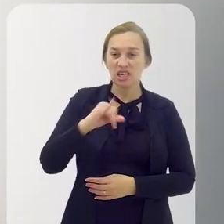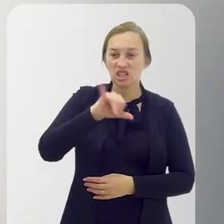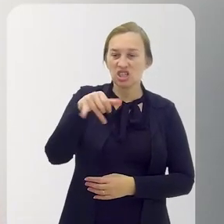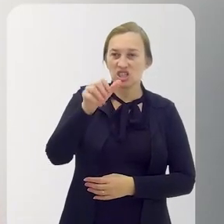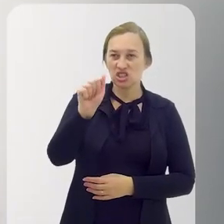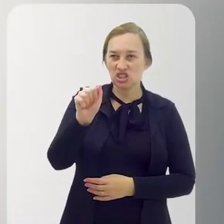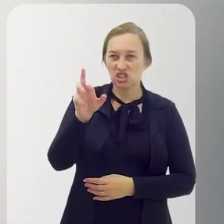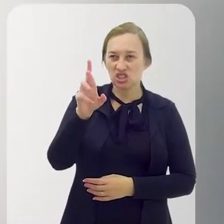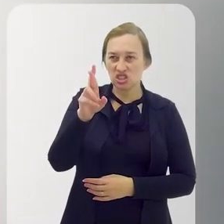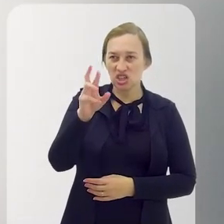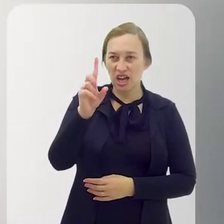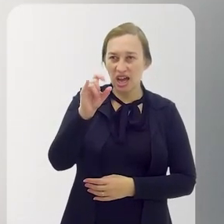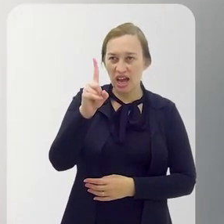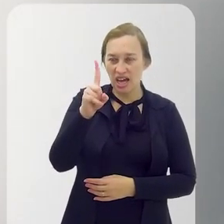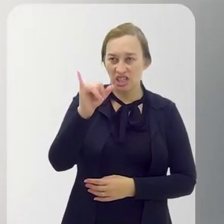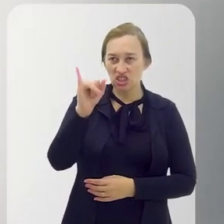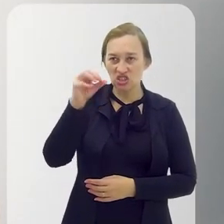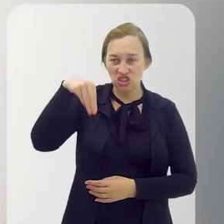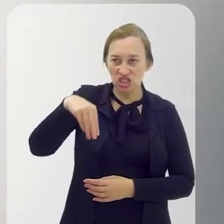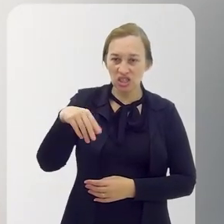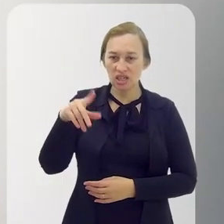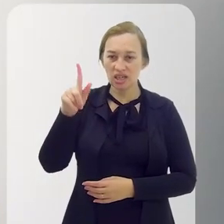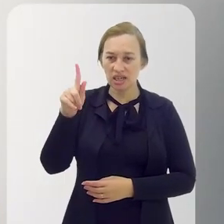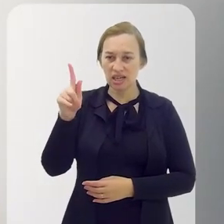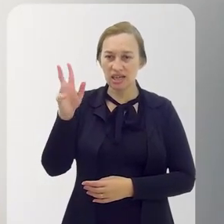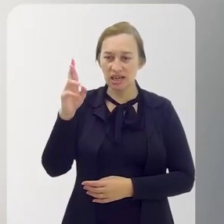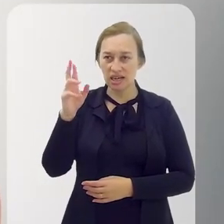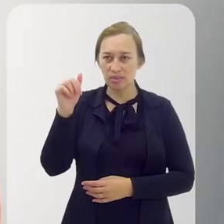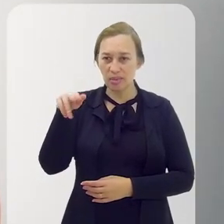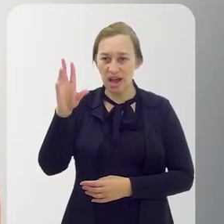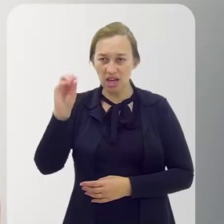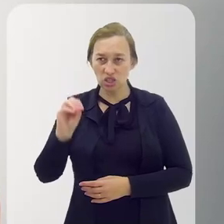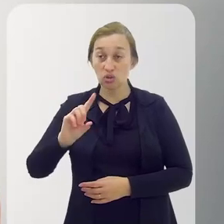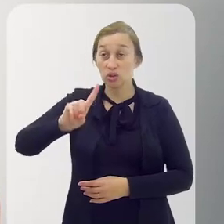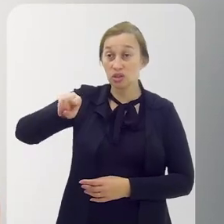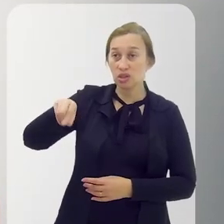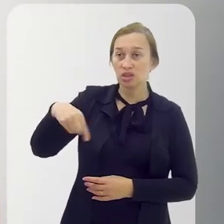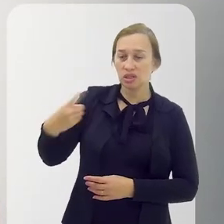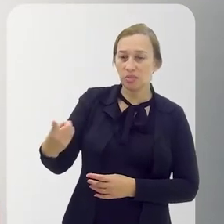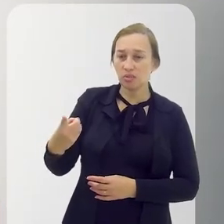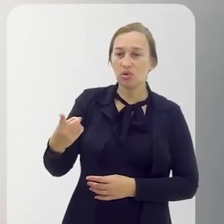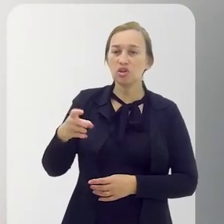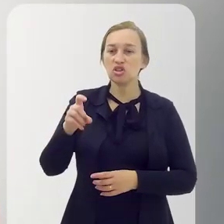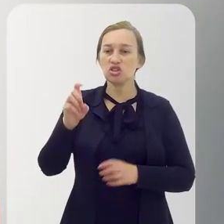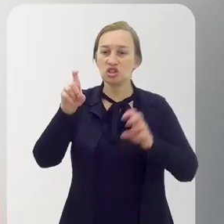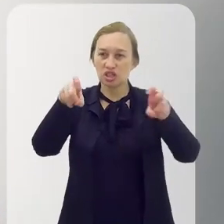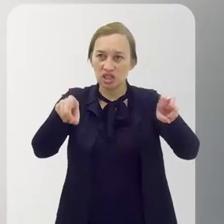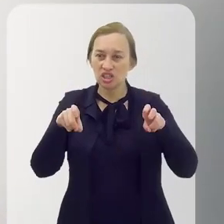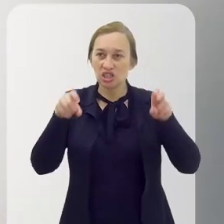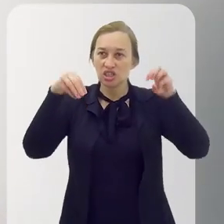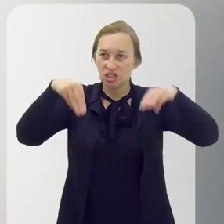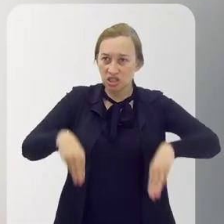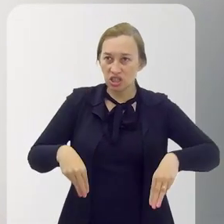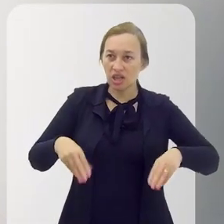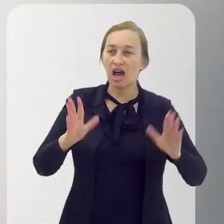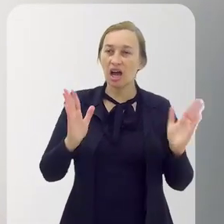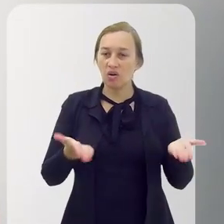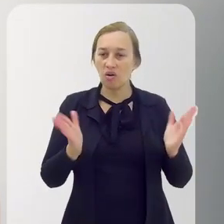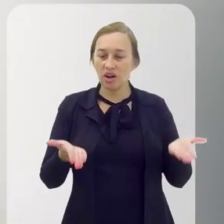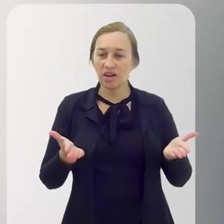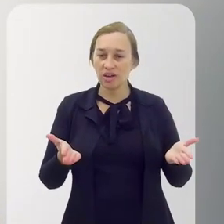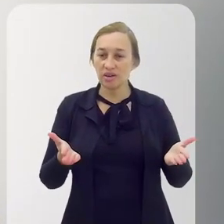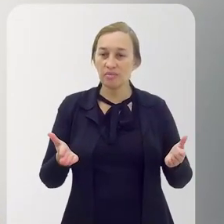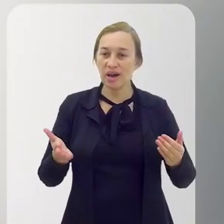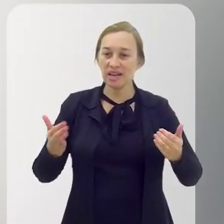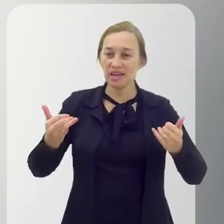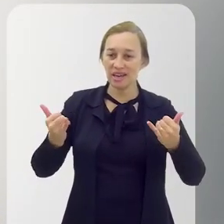a gente vai até Jardim Gramacho com o enredo sobre Exu. No final, falar de Estamira. E ano passado, xerém. Então,